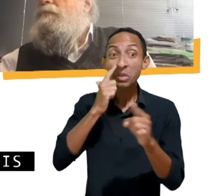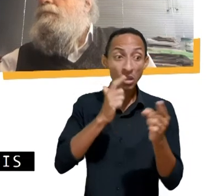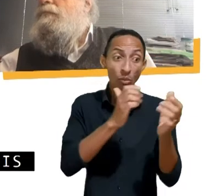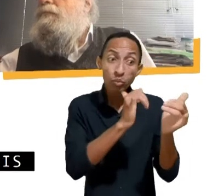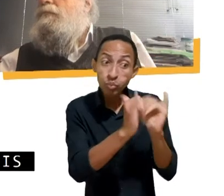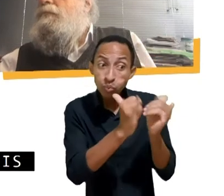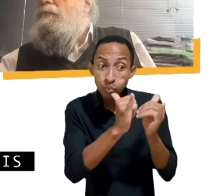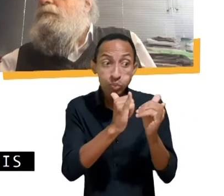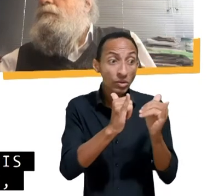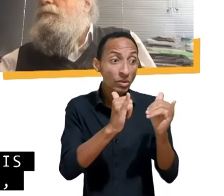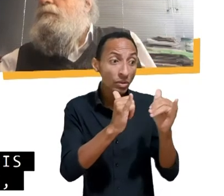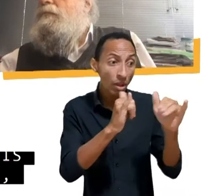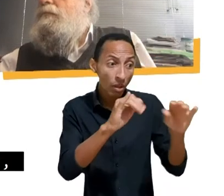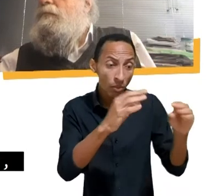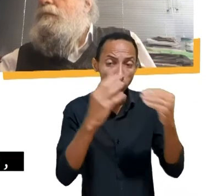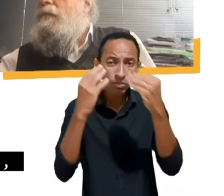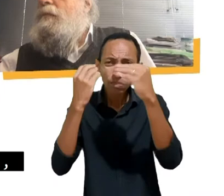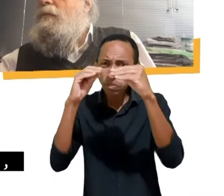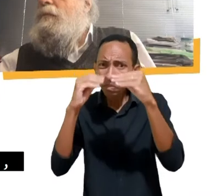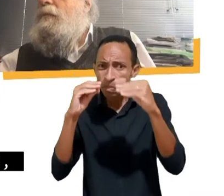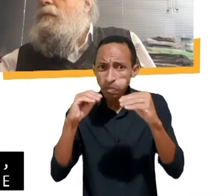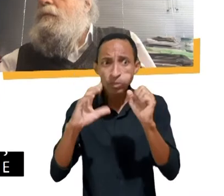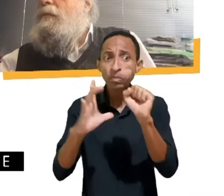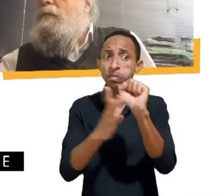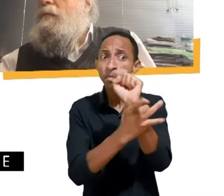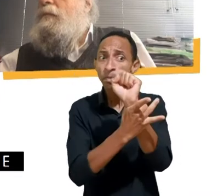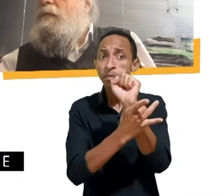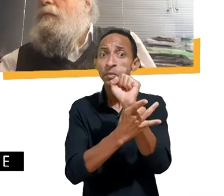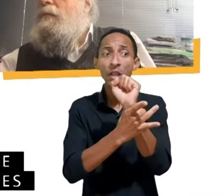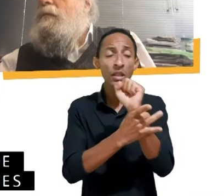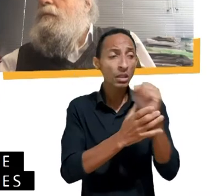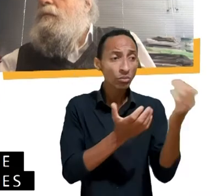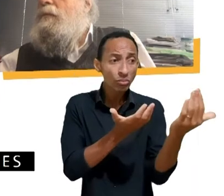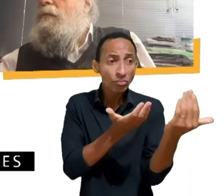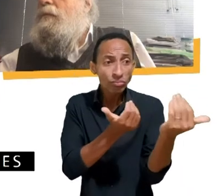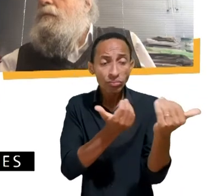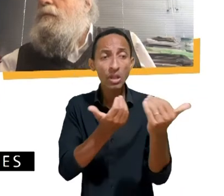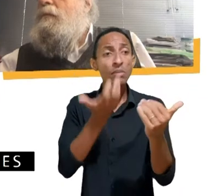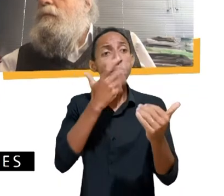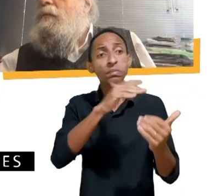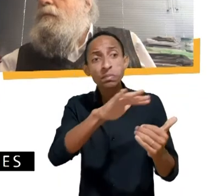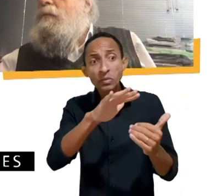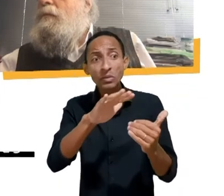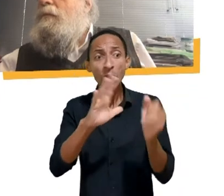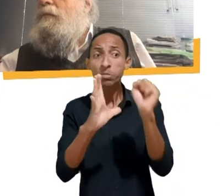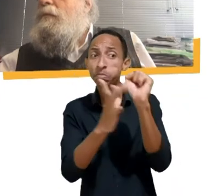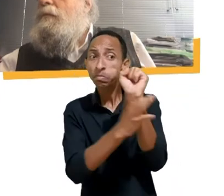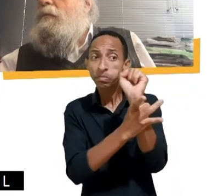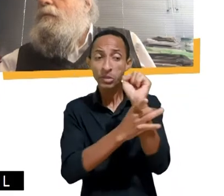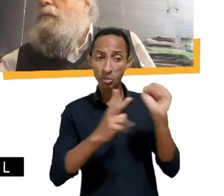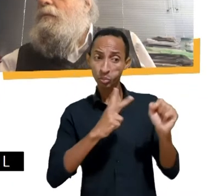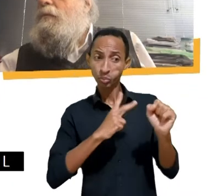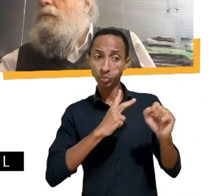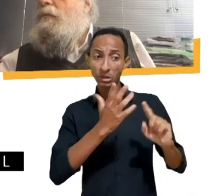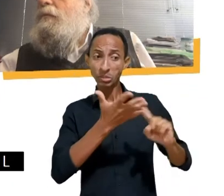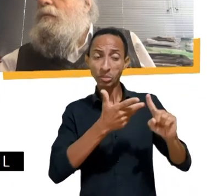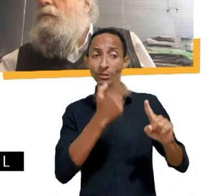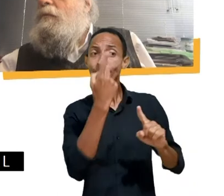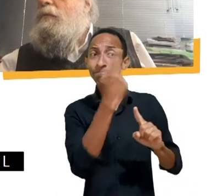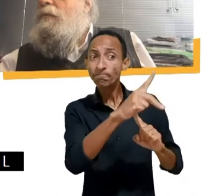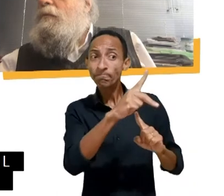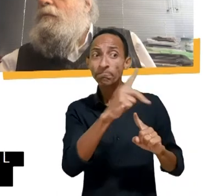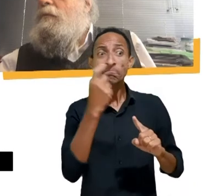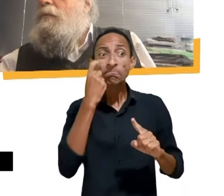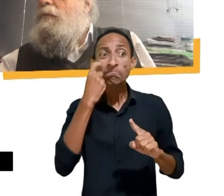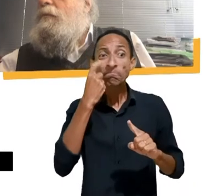que deverão receber atenção especial da Autoridade Nacional de Proteção de Dados Pessoais na perspectiva da governança e da adoção de